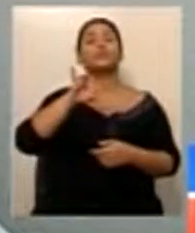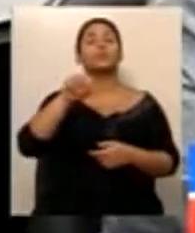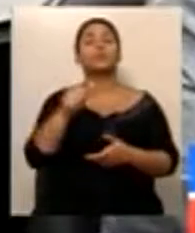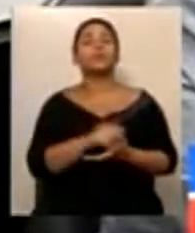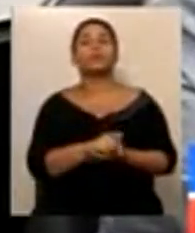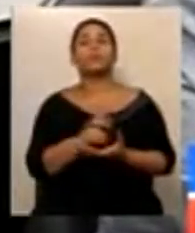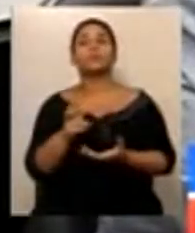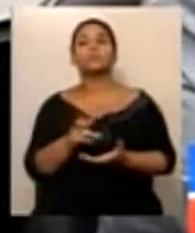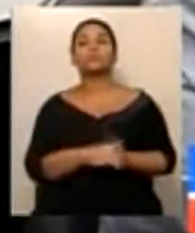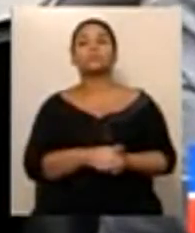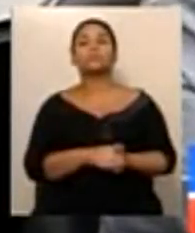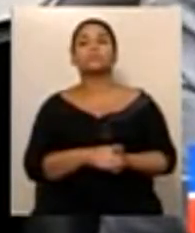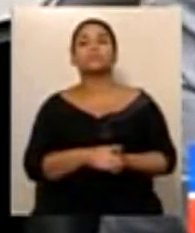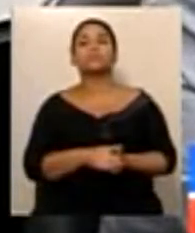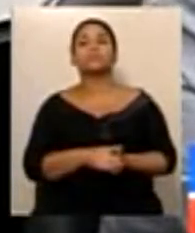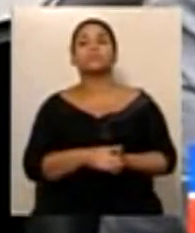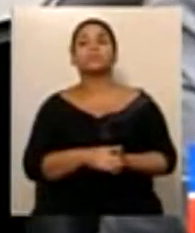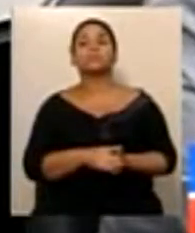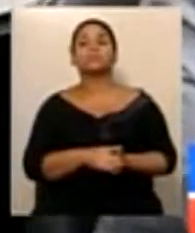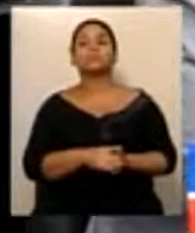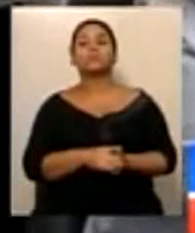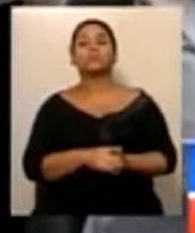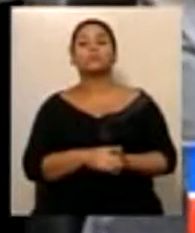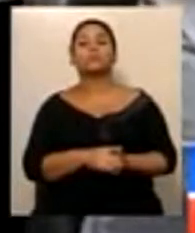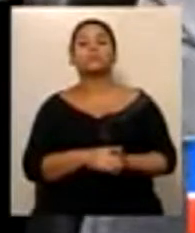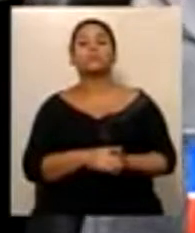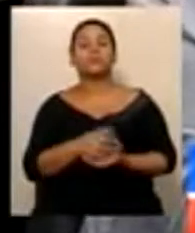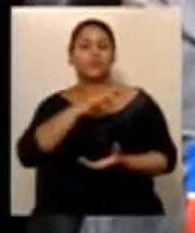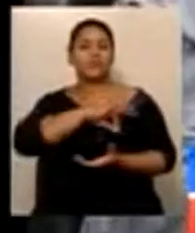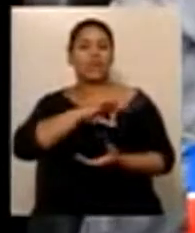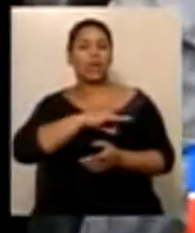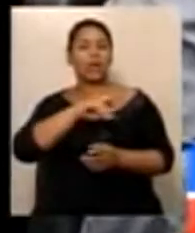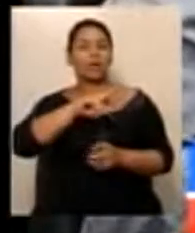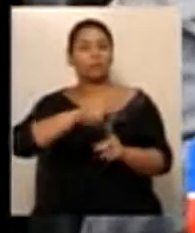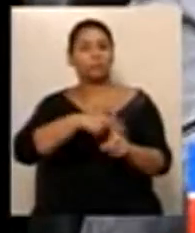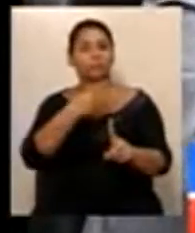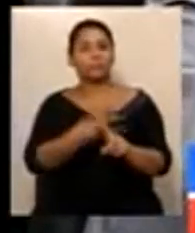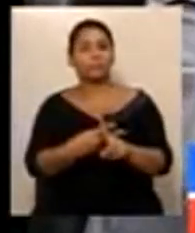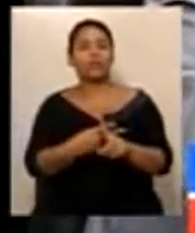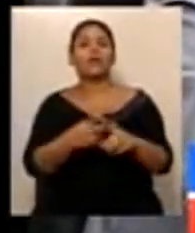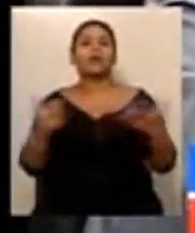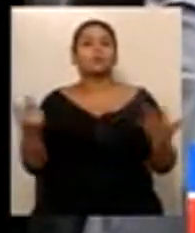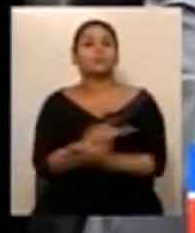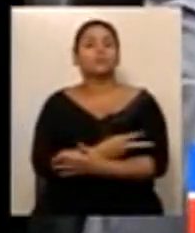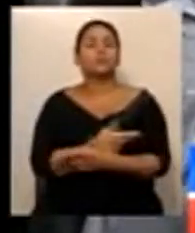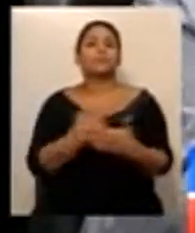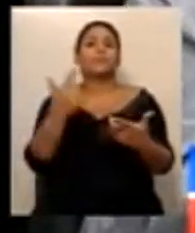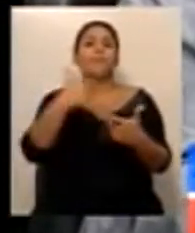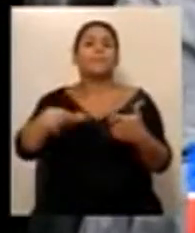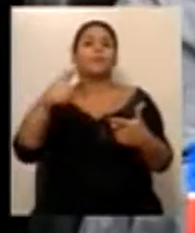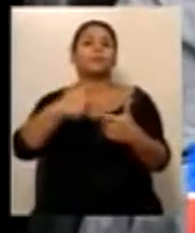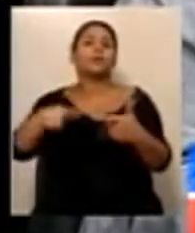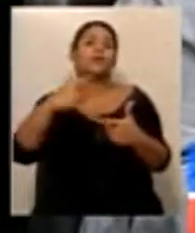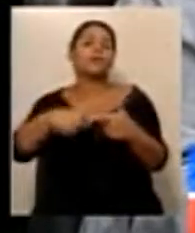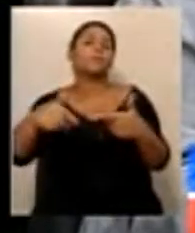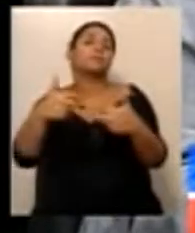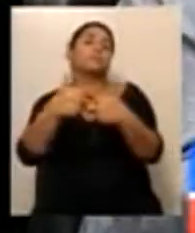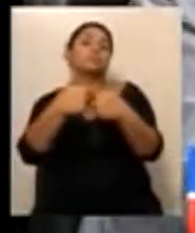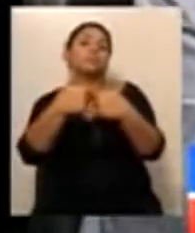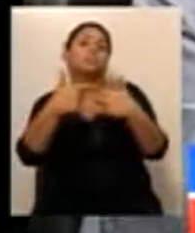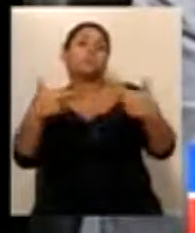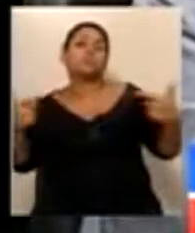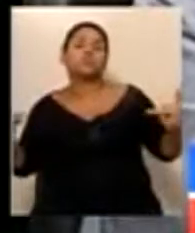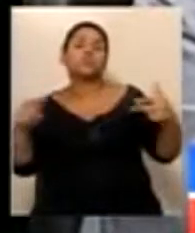governo do Estado e foi criada toda uma polêmica na imprensa como se a Assembleia estivesse concedendo um aumento ao governador sem que ele